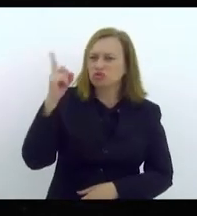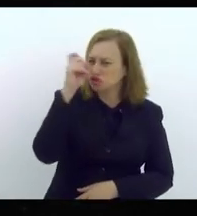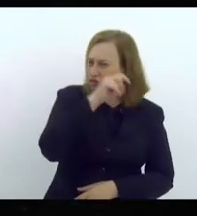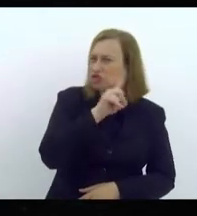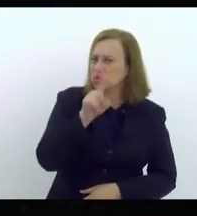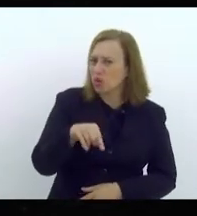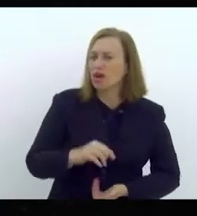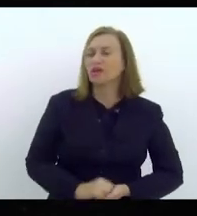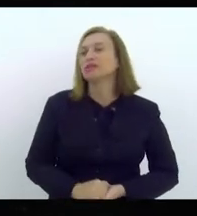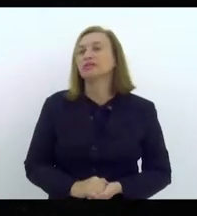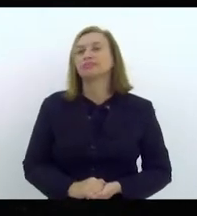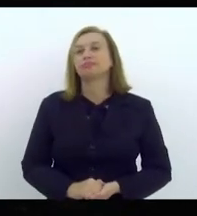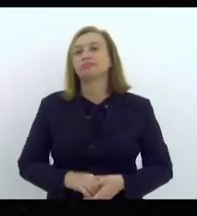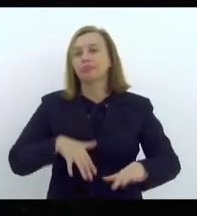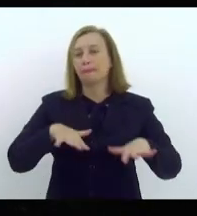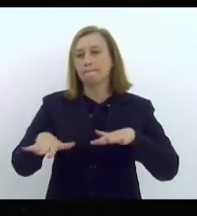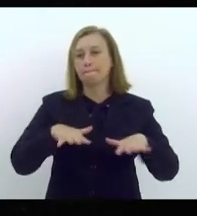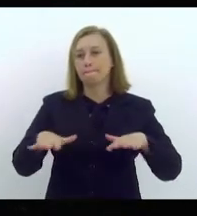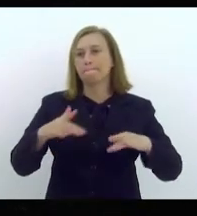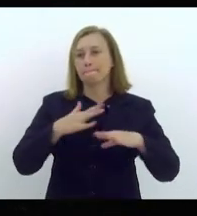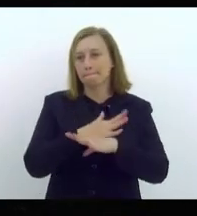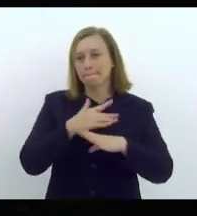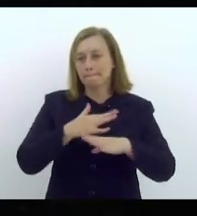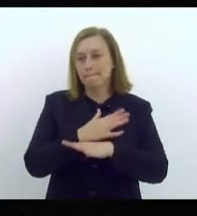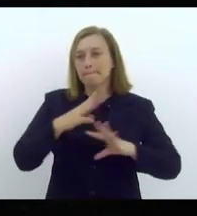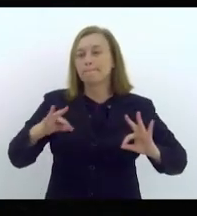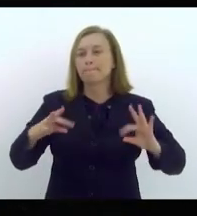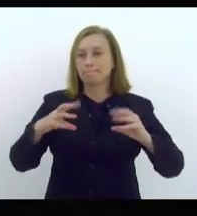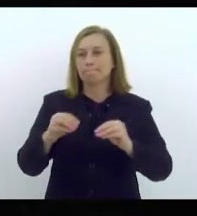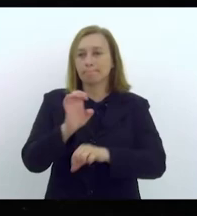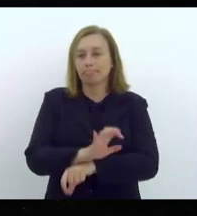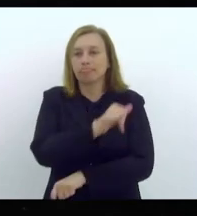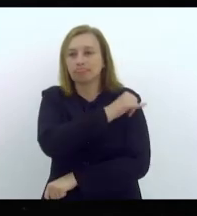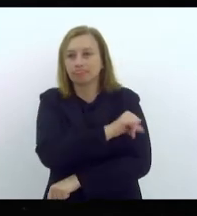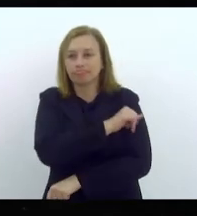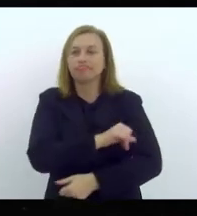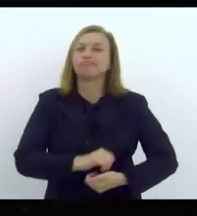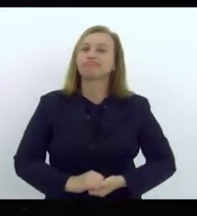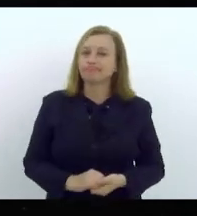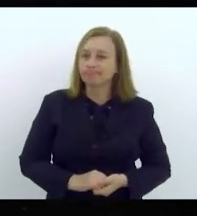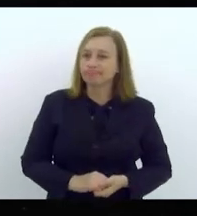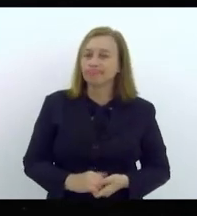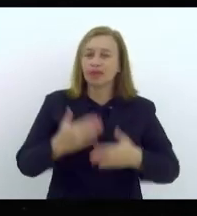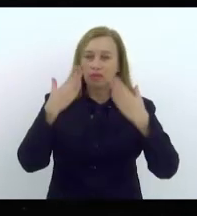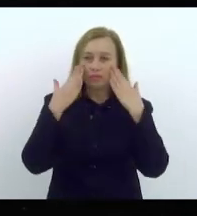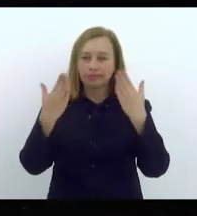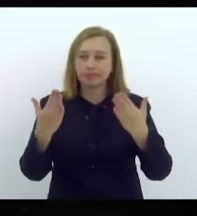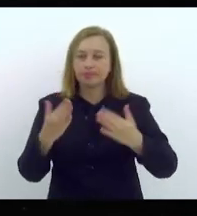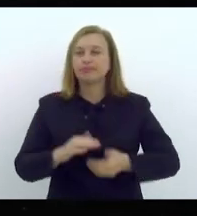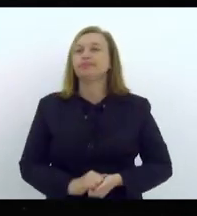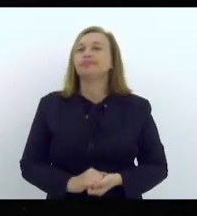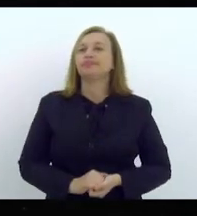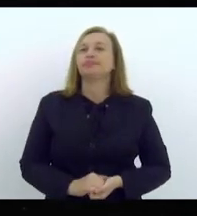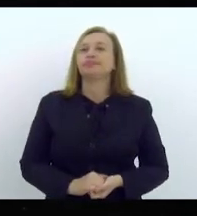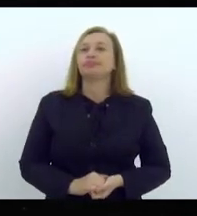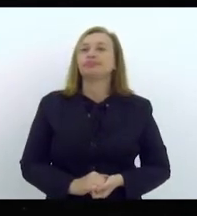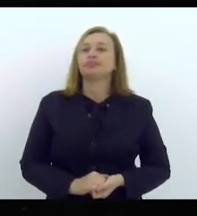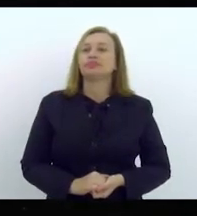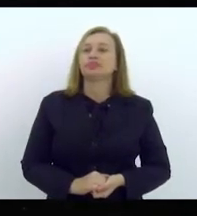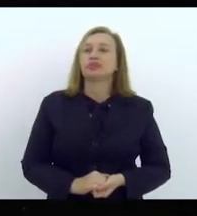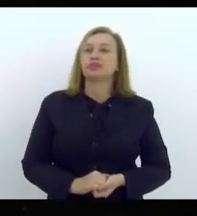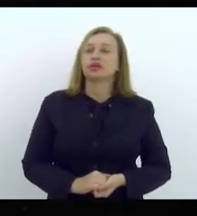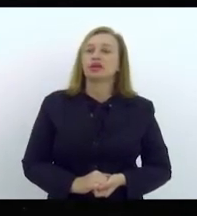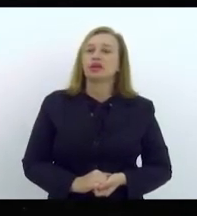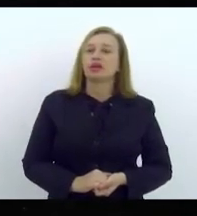a questão da mobilidade urbana para todo o Estado do Rio de Janeiro. A gente apresentou uma frente parlamentar em